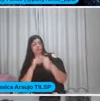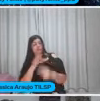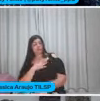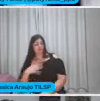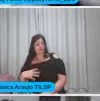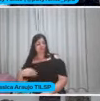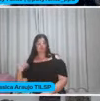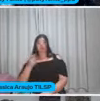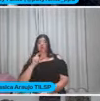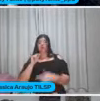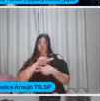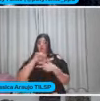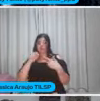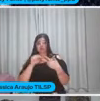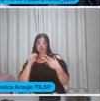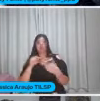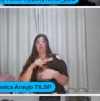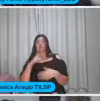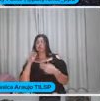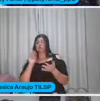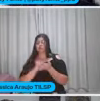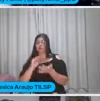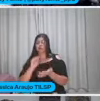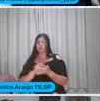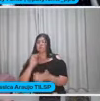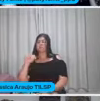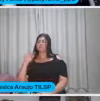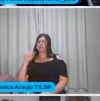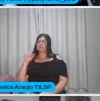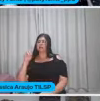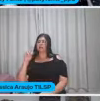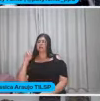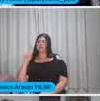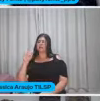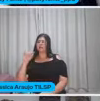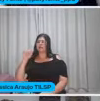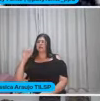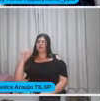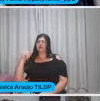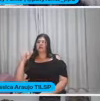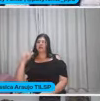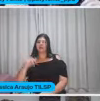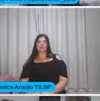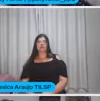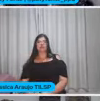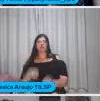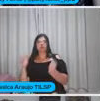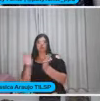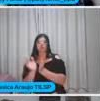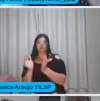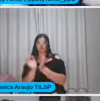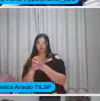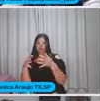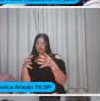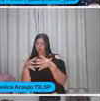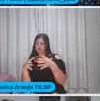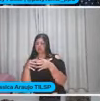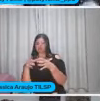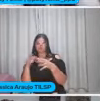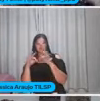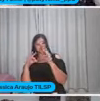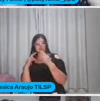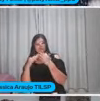Só falta botar as crianças Para aprender mandarim Porque tem que fazer o ENEM Então já está preparando Grupos de pais Grupos de pais